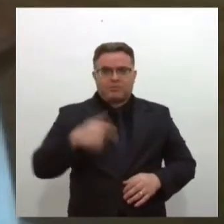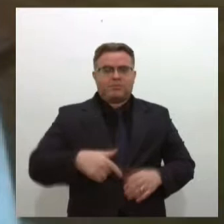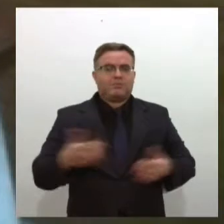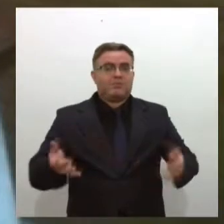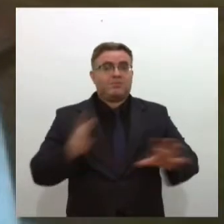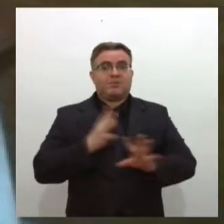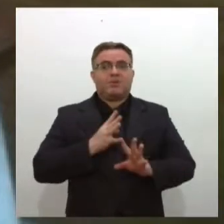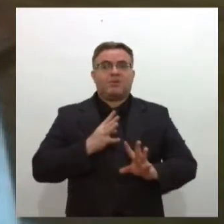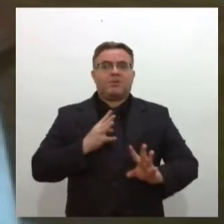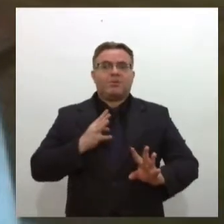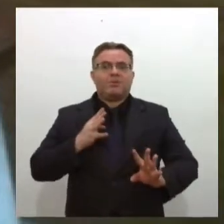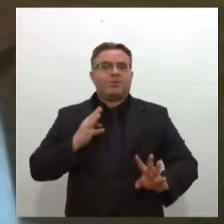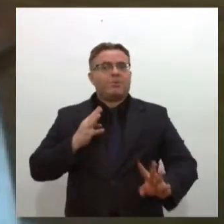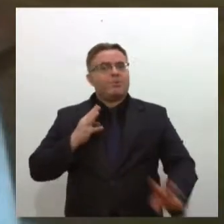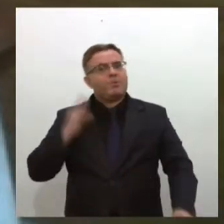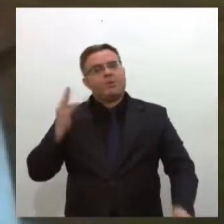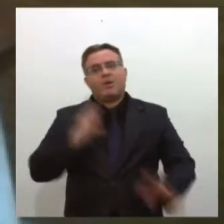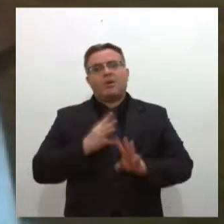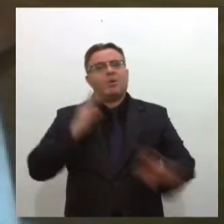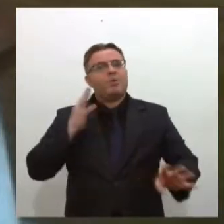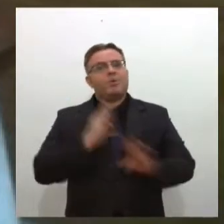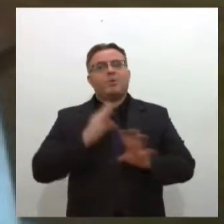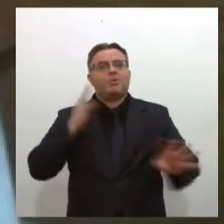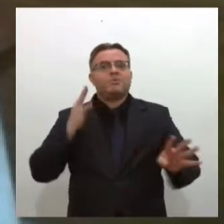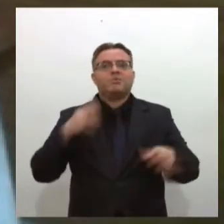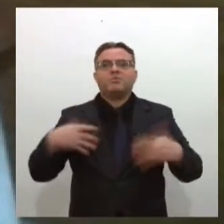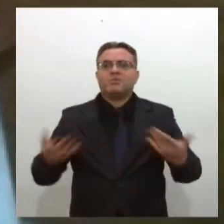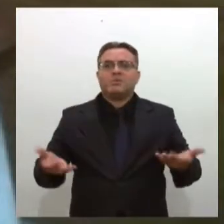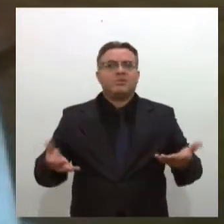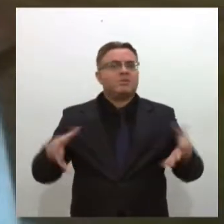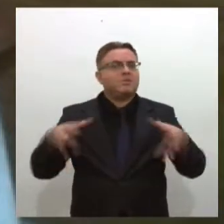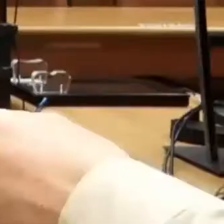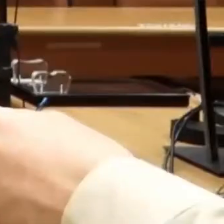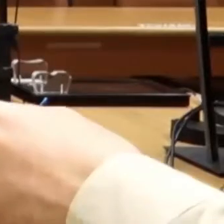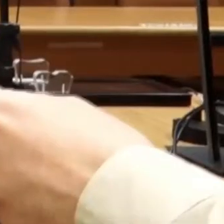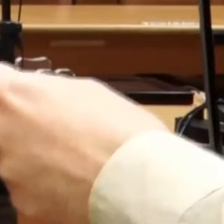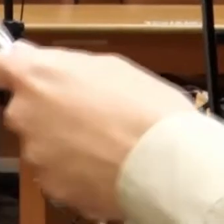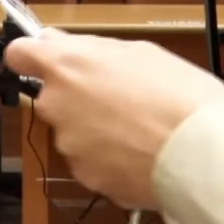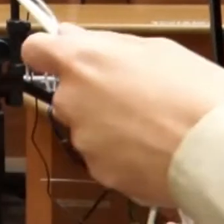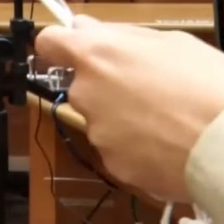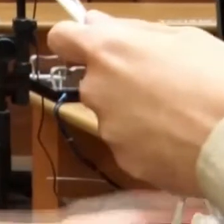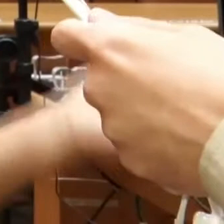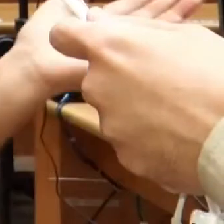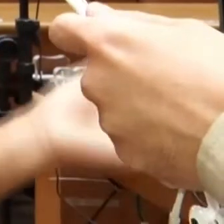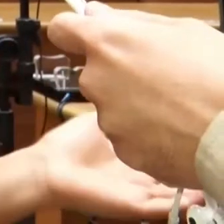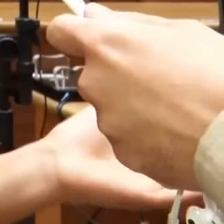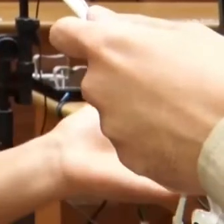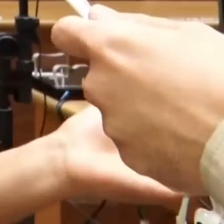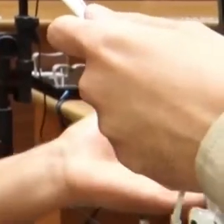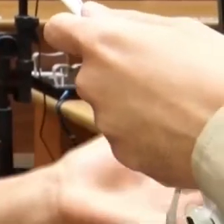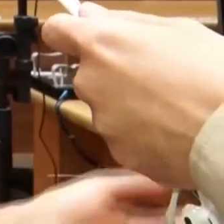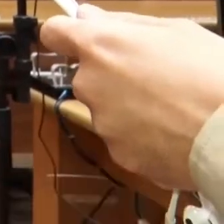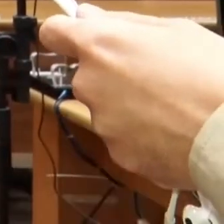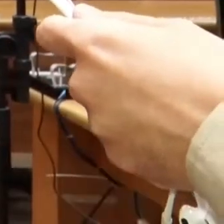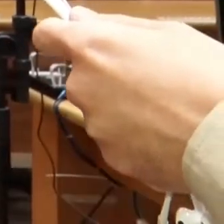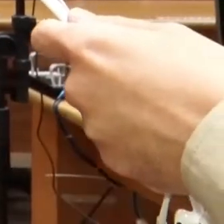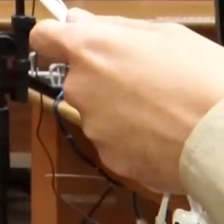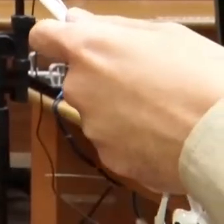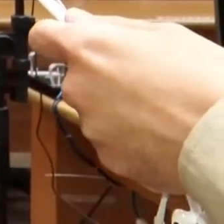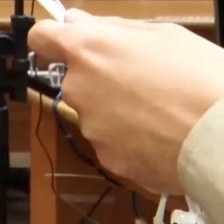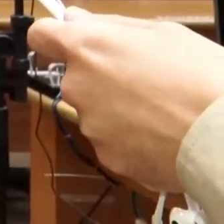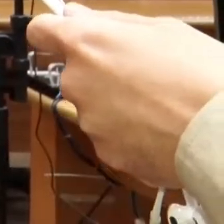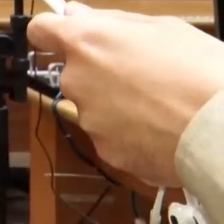saúde ou pontos de vacinação, evitando aglomerações. O que a gente viu em Aracaju esse final de semana, na verdade, é